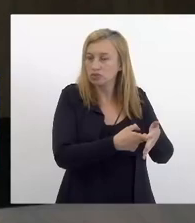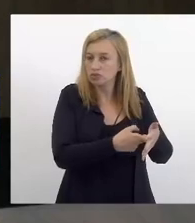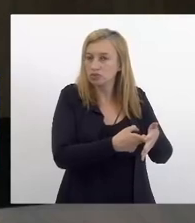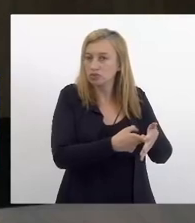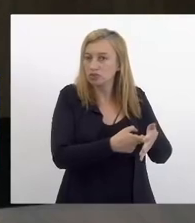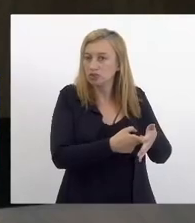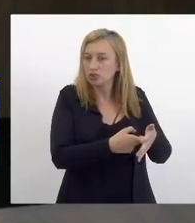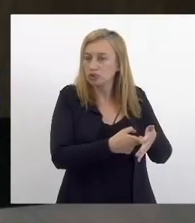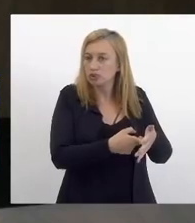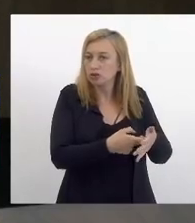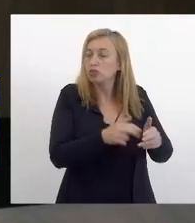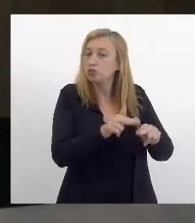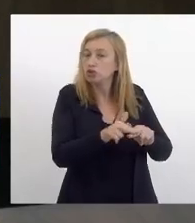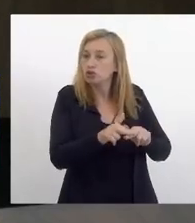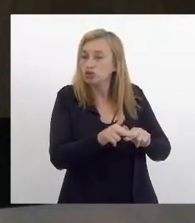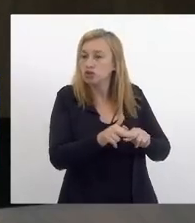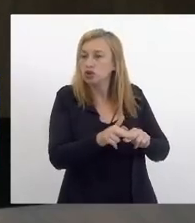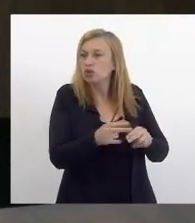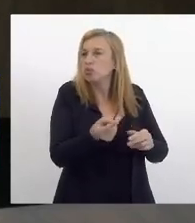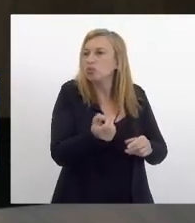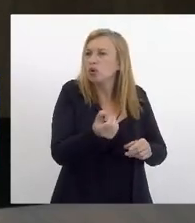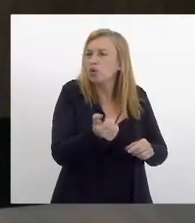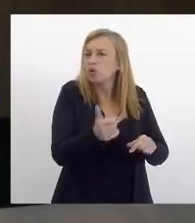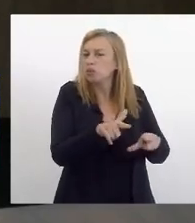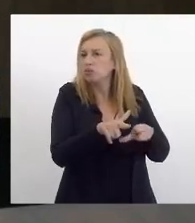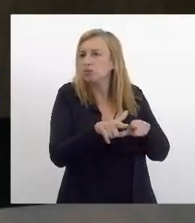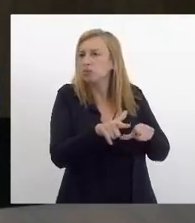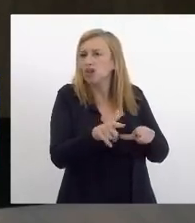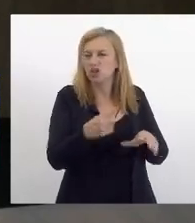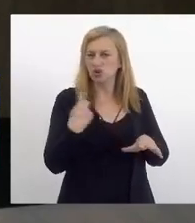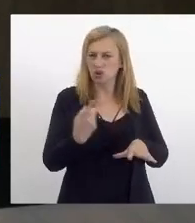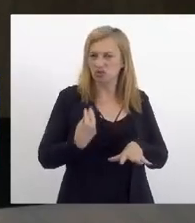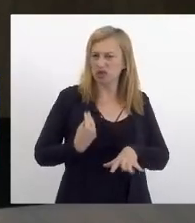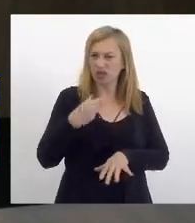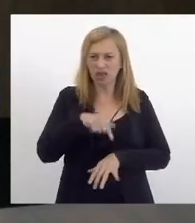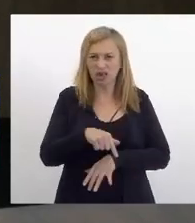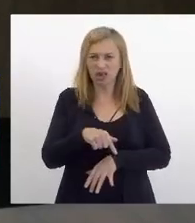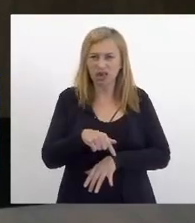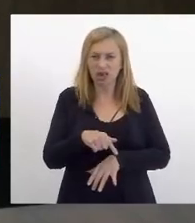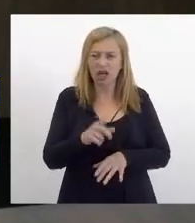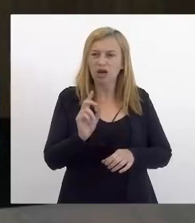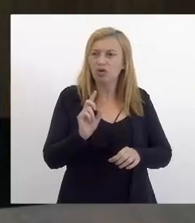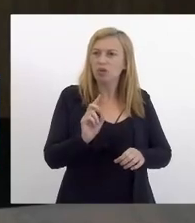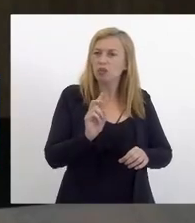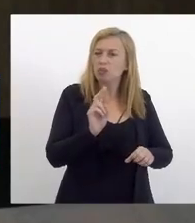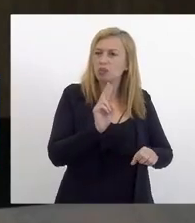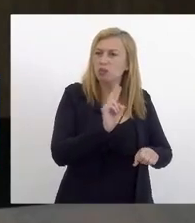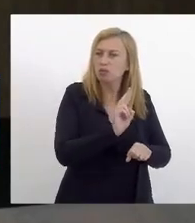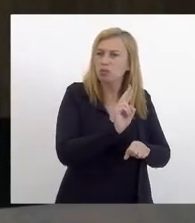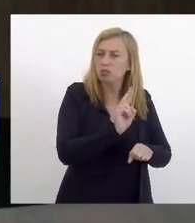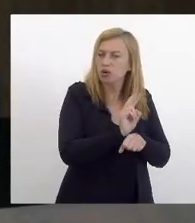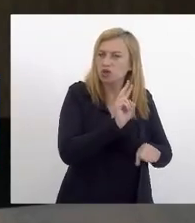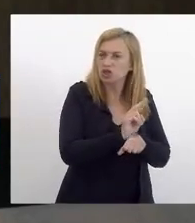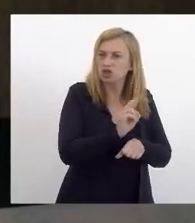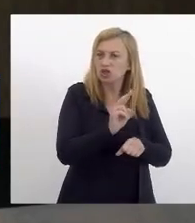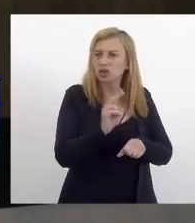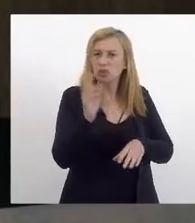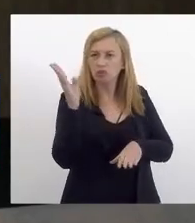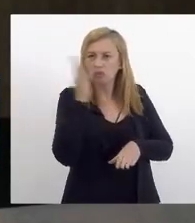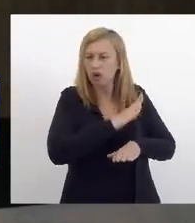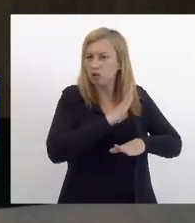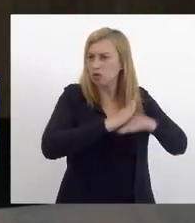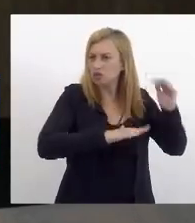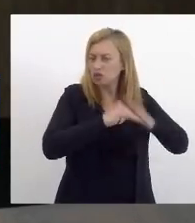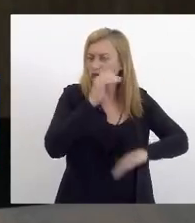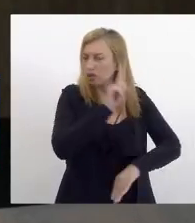trabalho né nós não estamos aqui para defender o mau funcionário que existe em tudo quanto é lugar